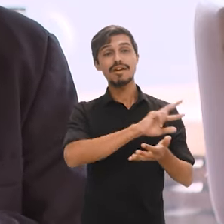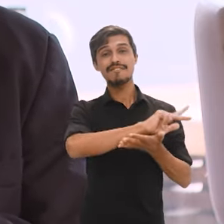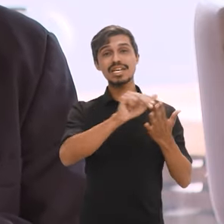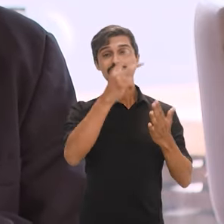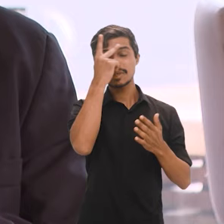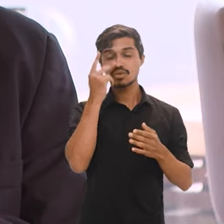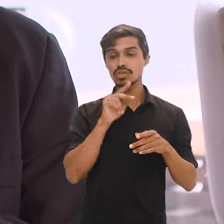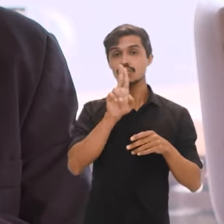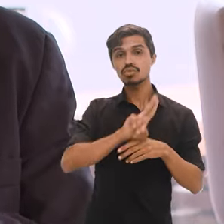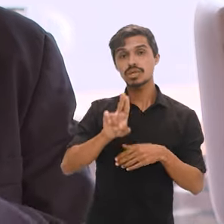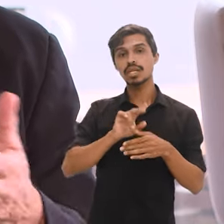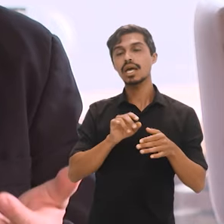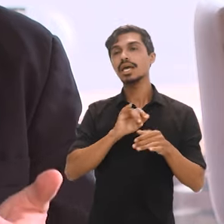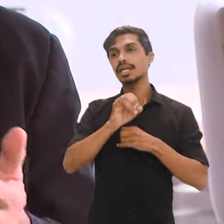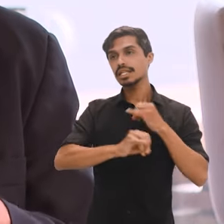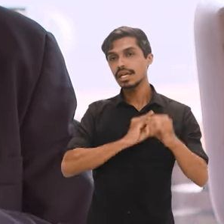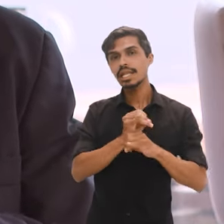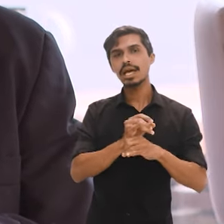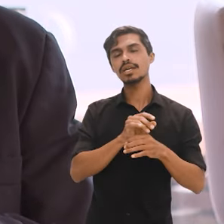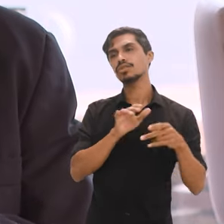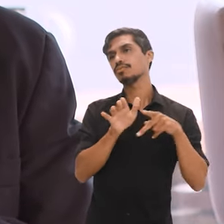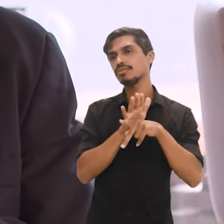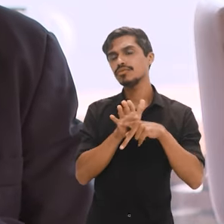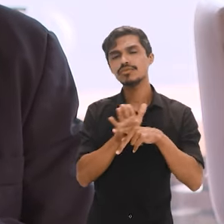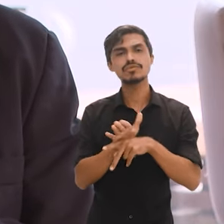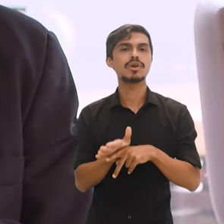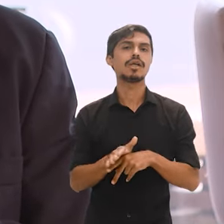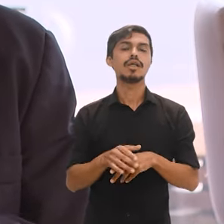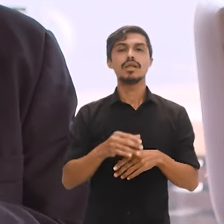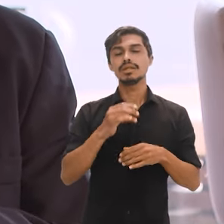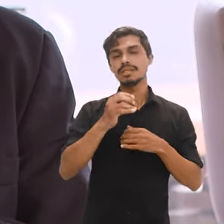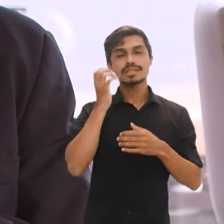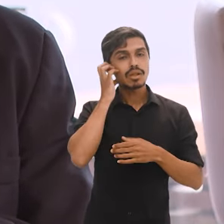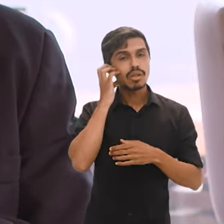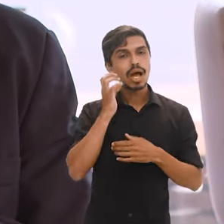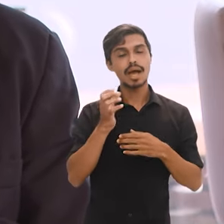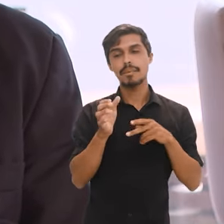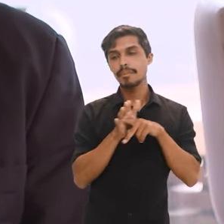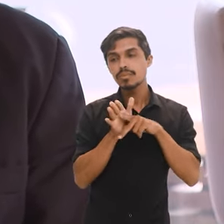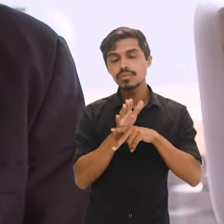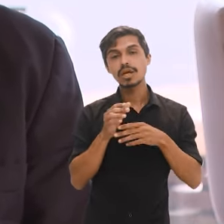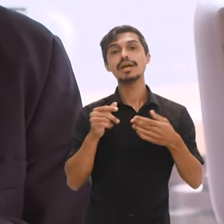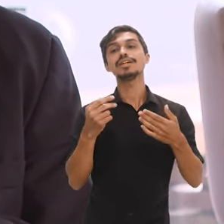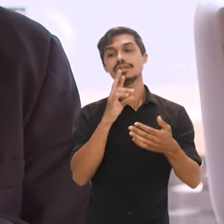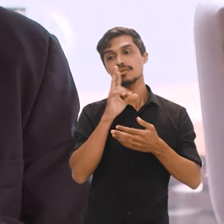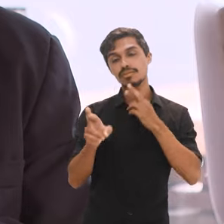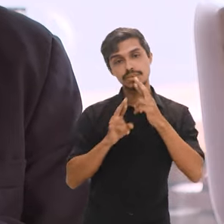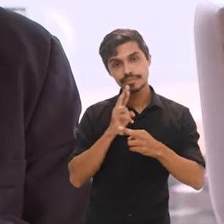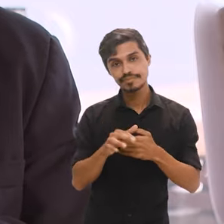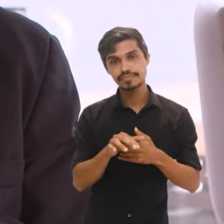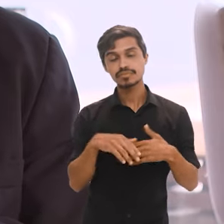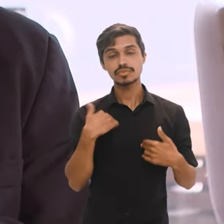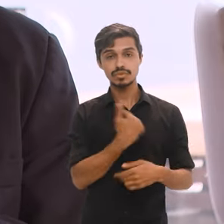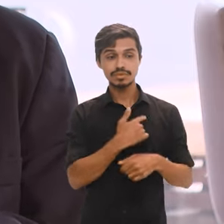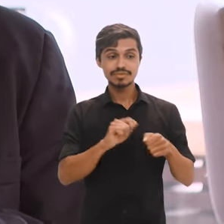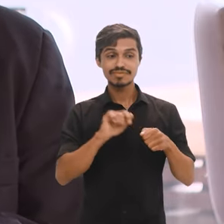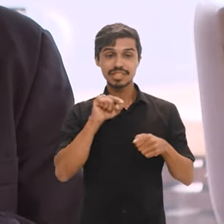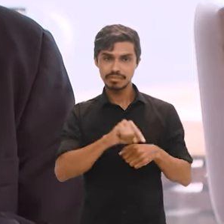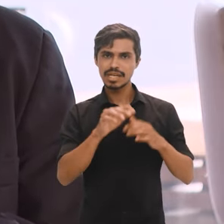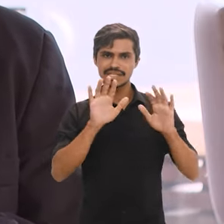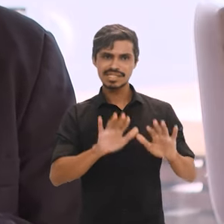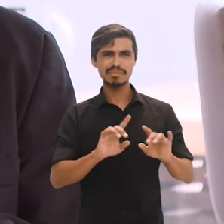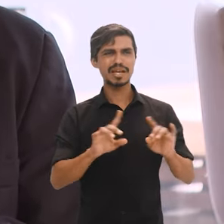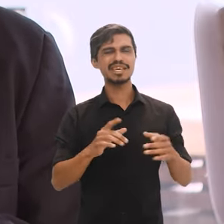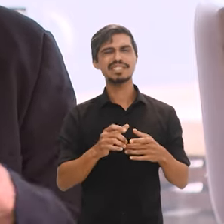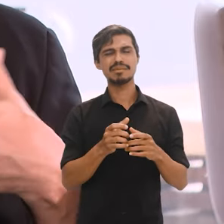através, então, da internet, seja pelo celular, seja pelo computador. Nós tivemos uma participação, nós já fizemos esse ensaio no censo passado, mas foi uma